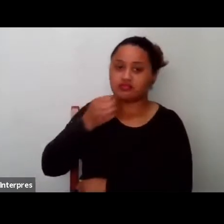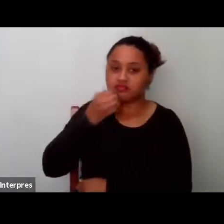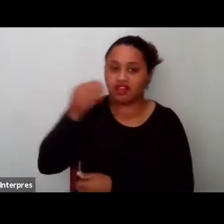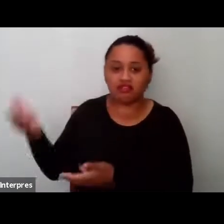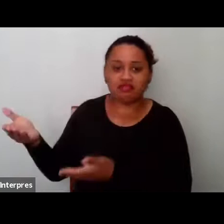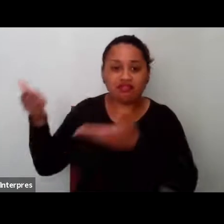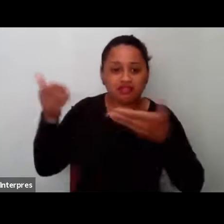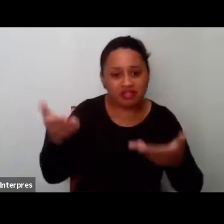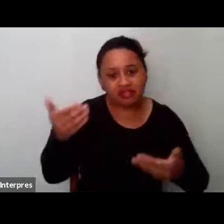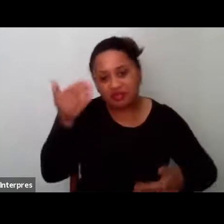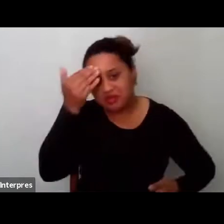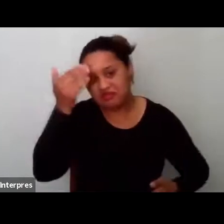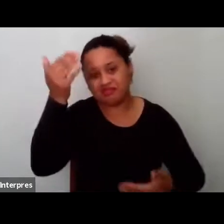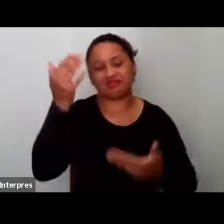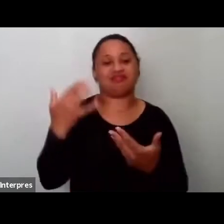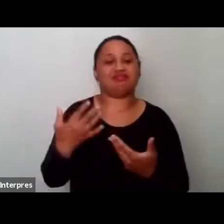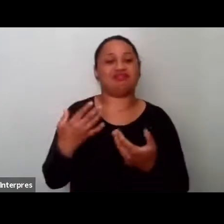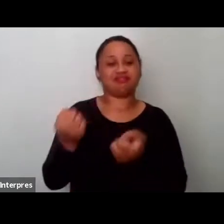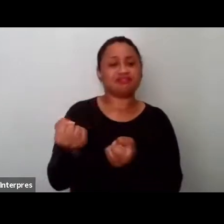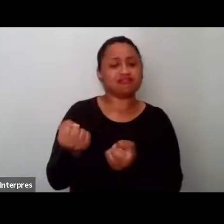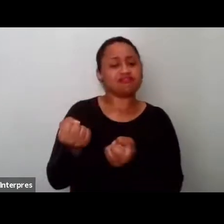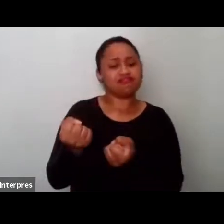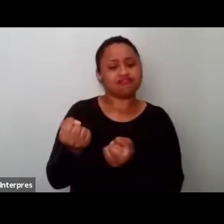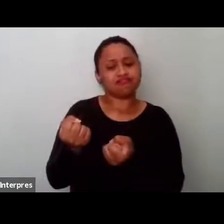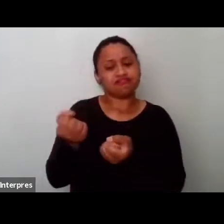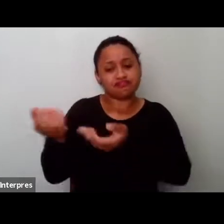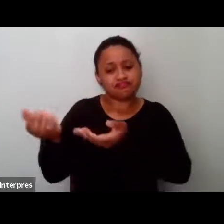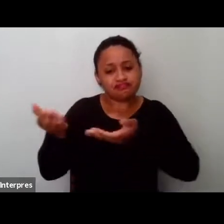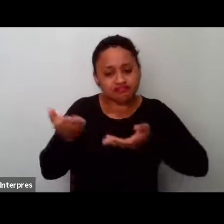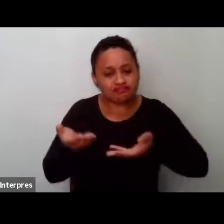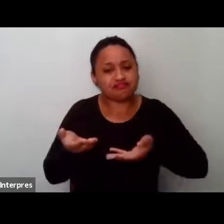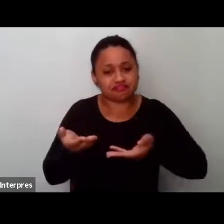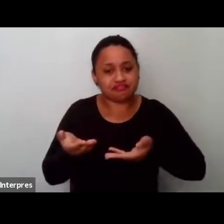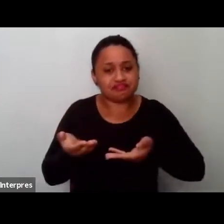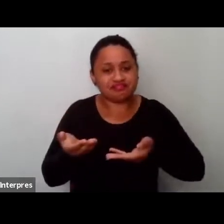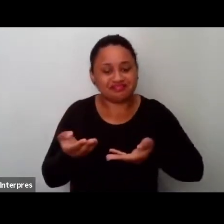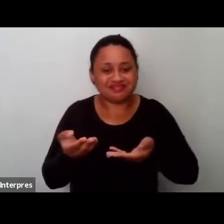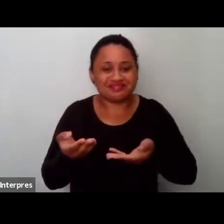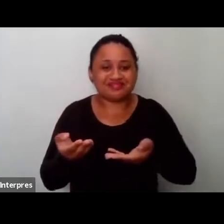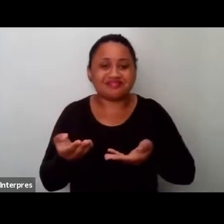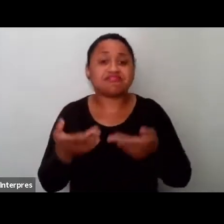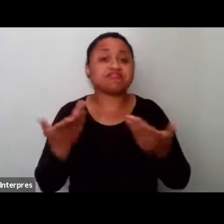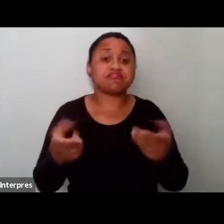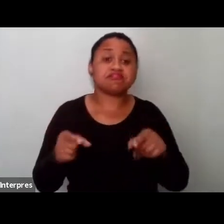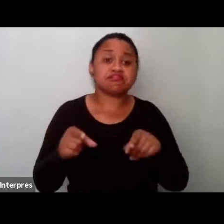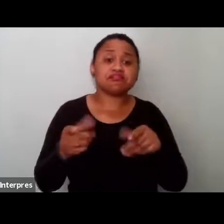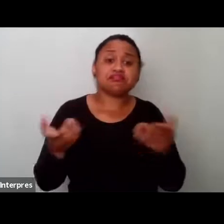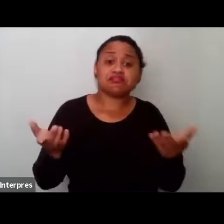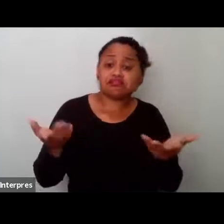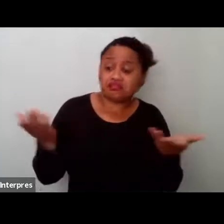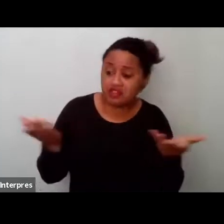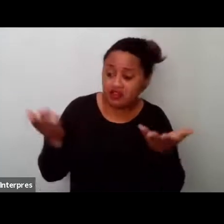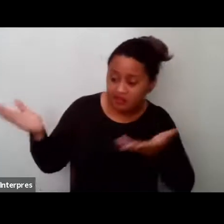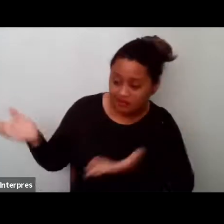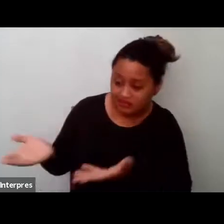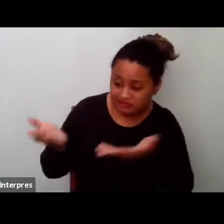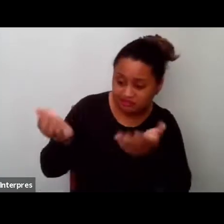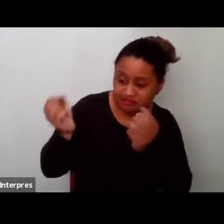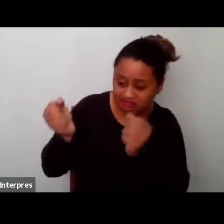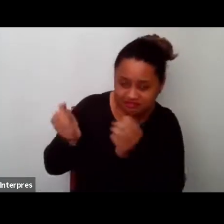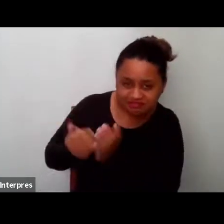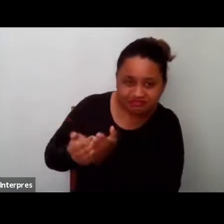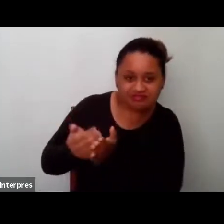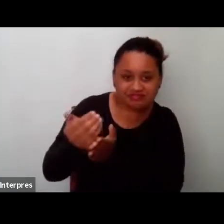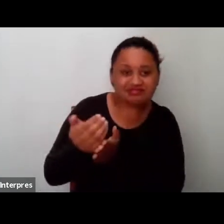né, muito obrigada por aceitar essa, né, esse convite, e, então, você pode